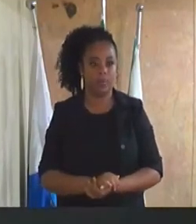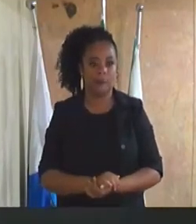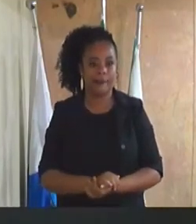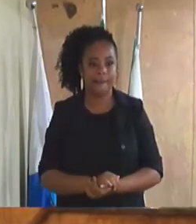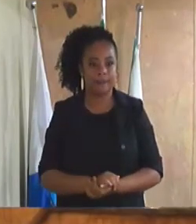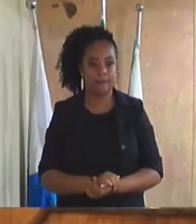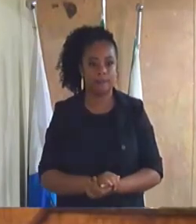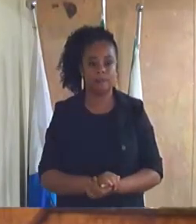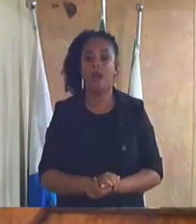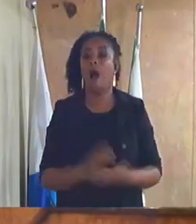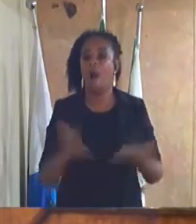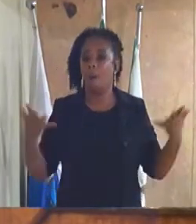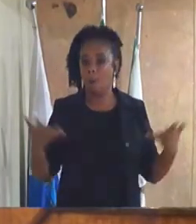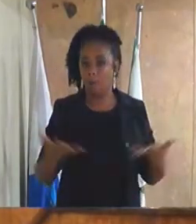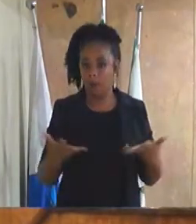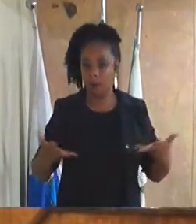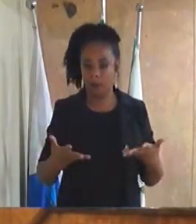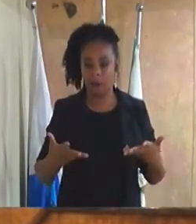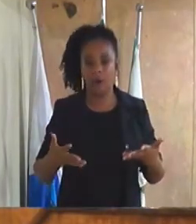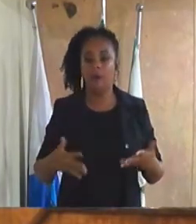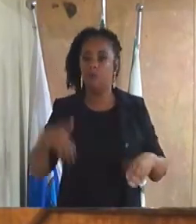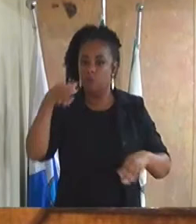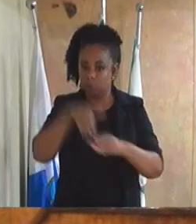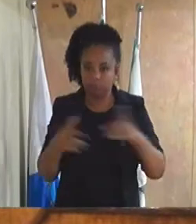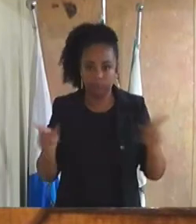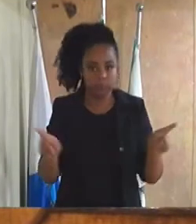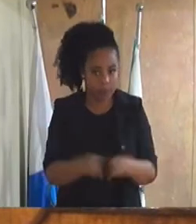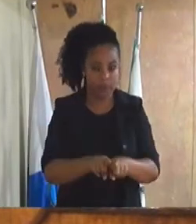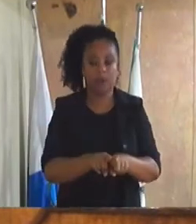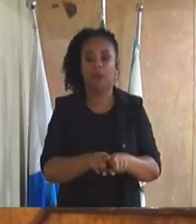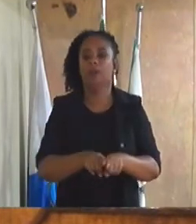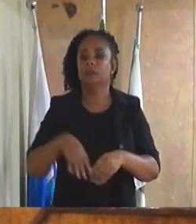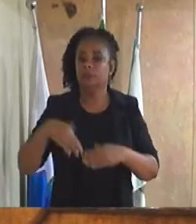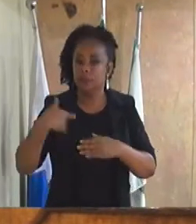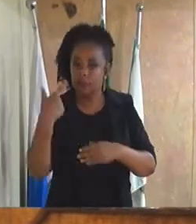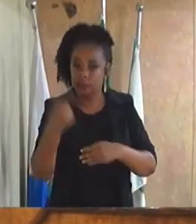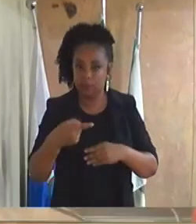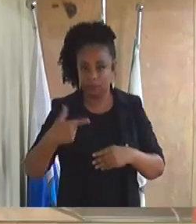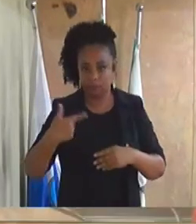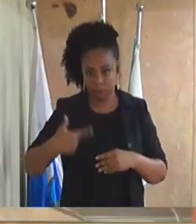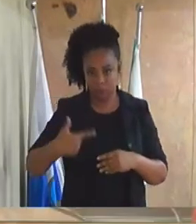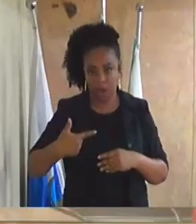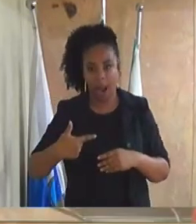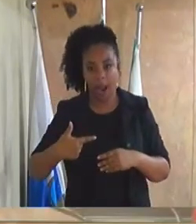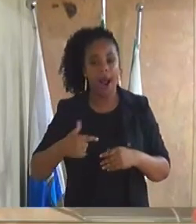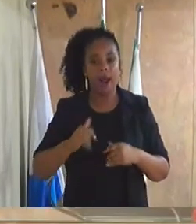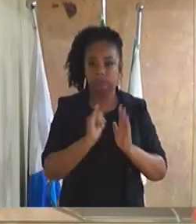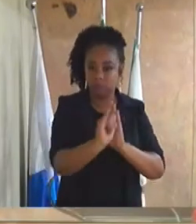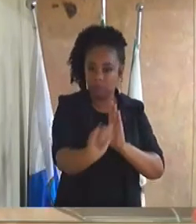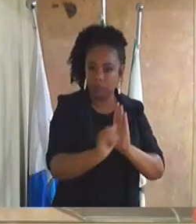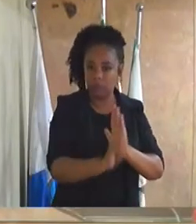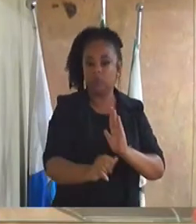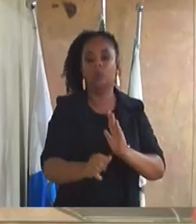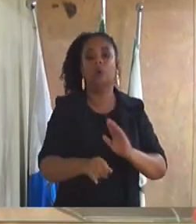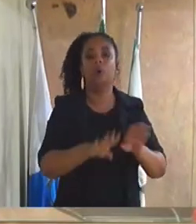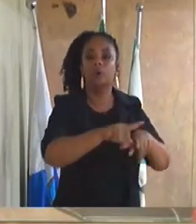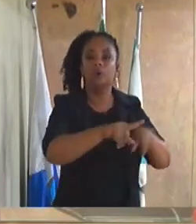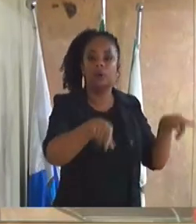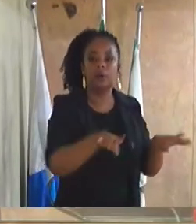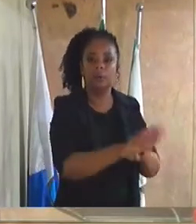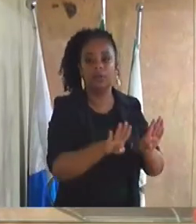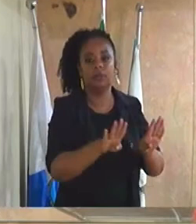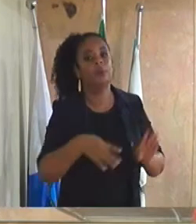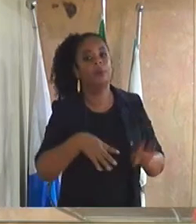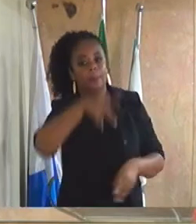nesse momento vamos votar também logo em seguida votar a mensagem do gabinete do prefeito vamos votar